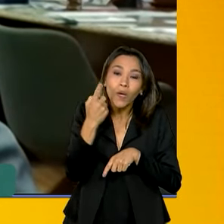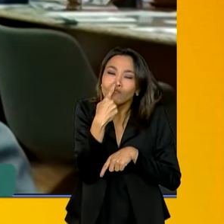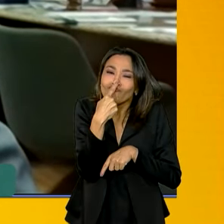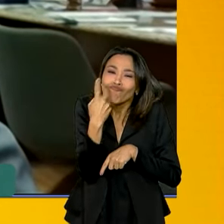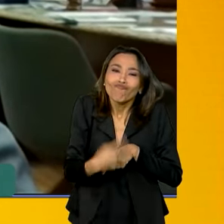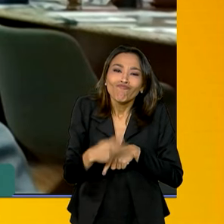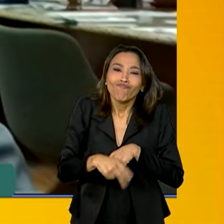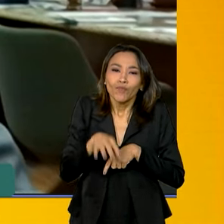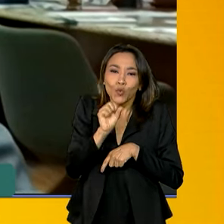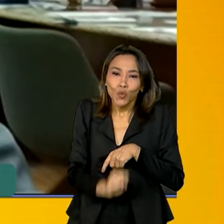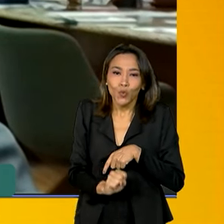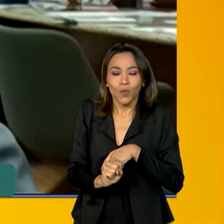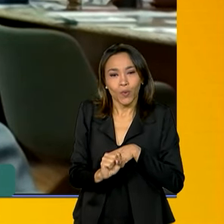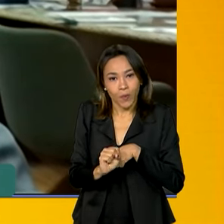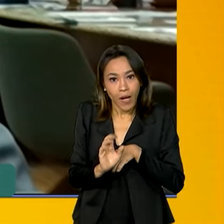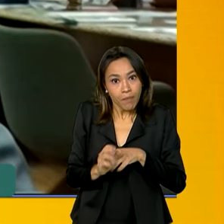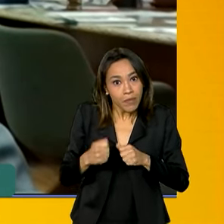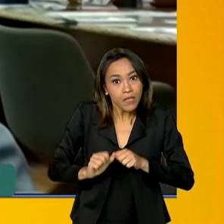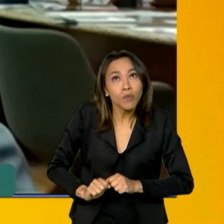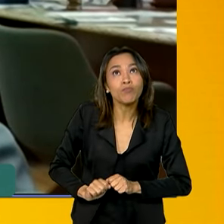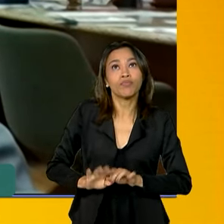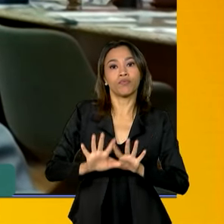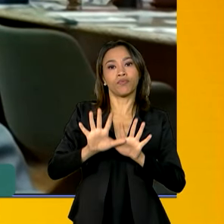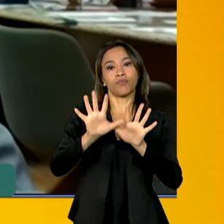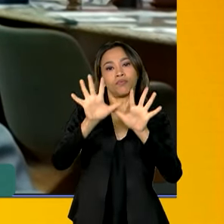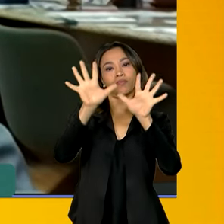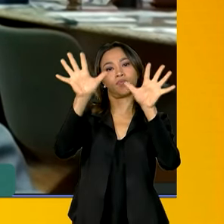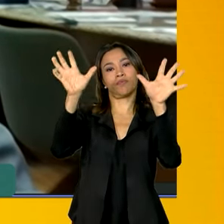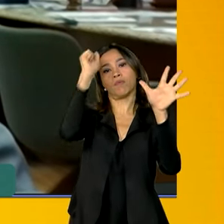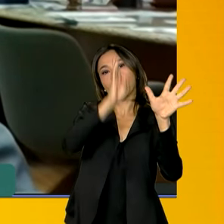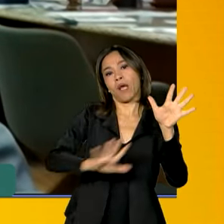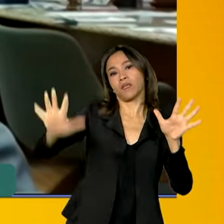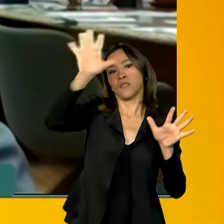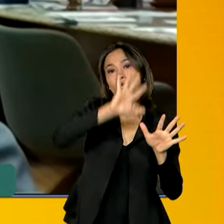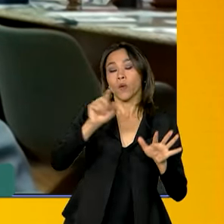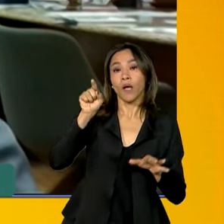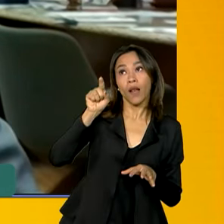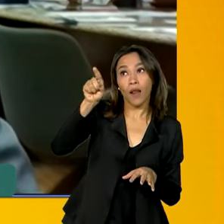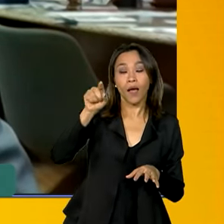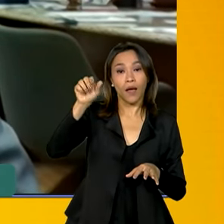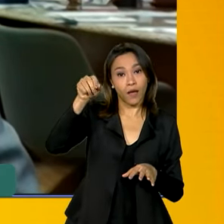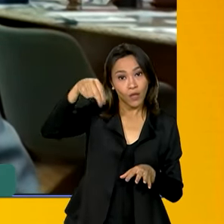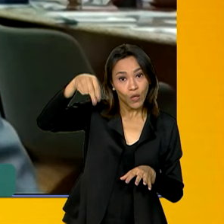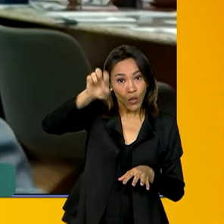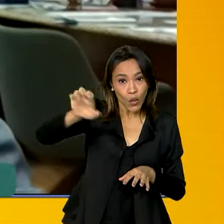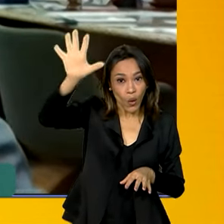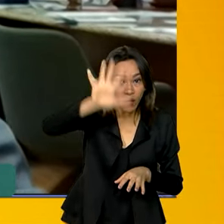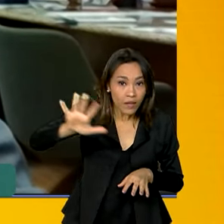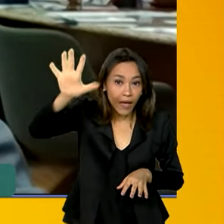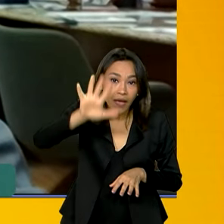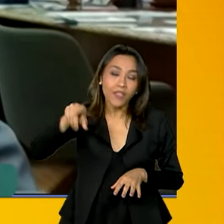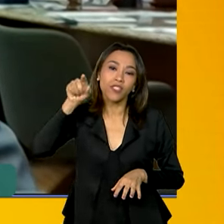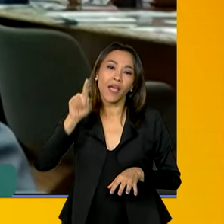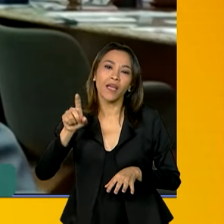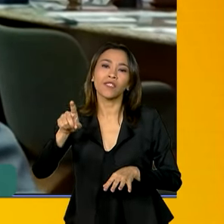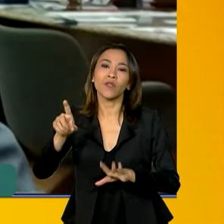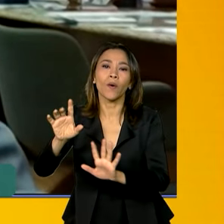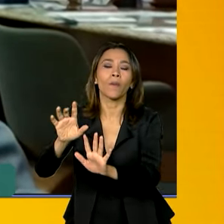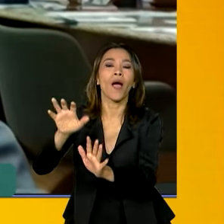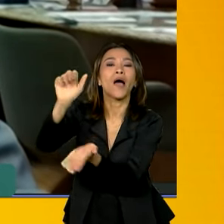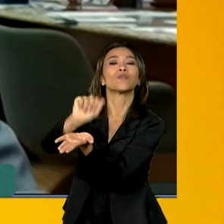todo o território nacional. Na região nordeste tem uma cultura mais associativa, que é muito parecida. Tem só,